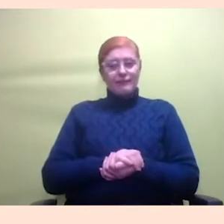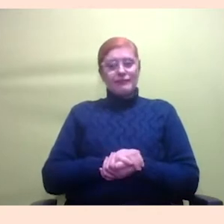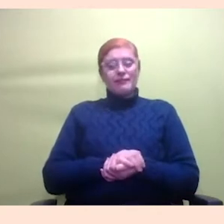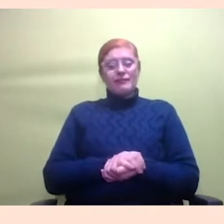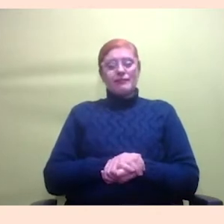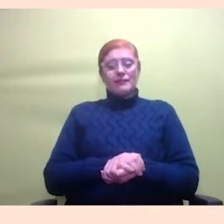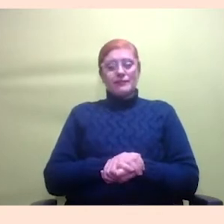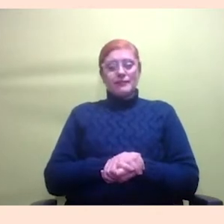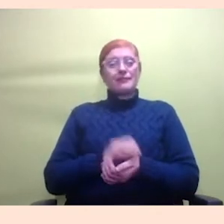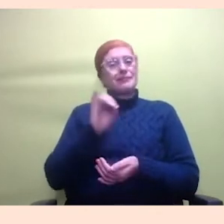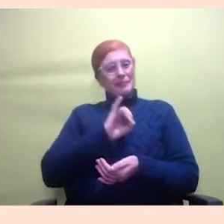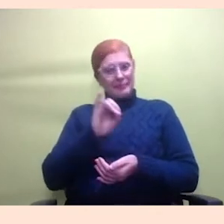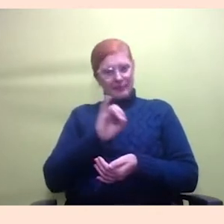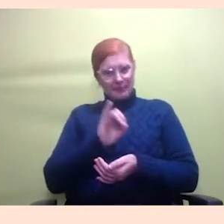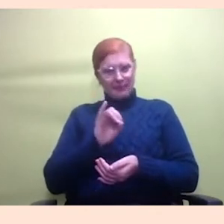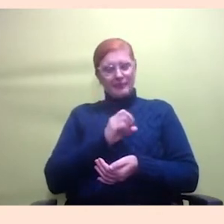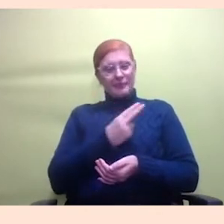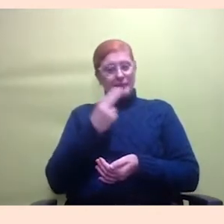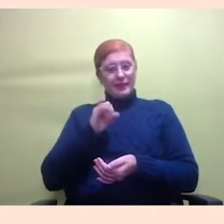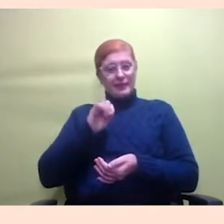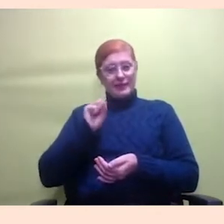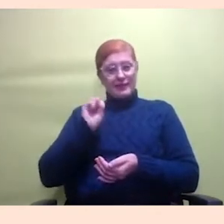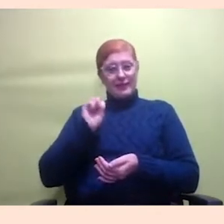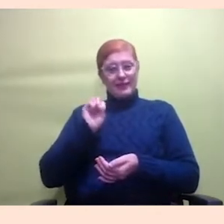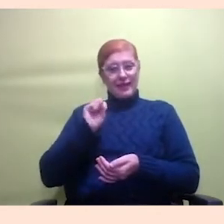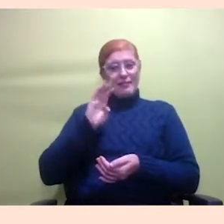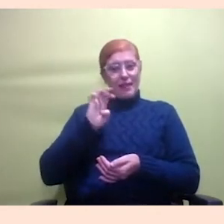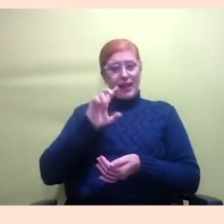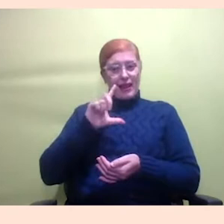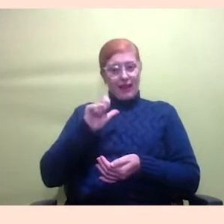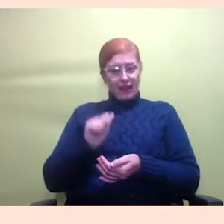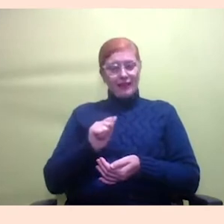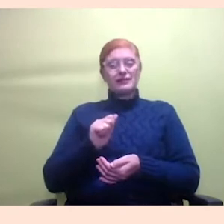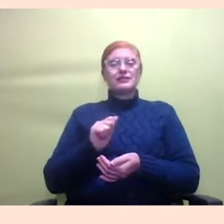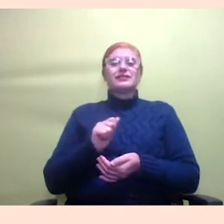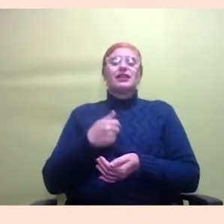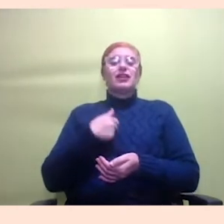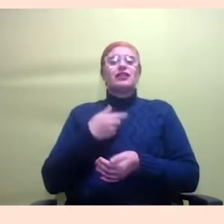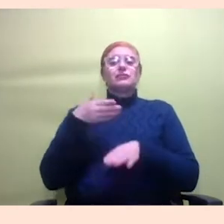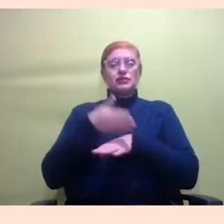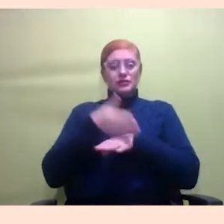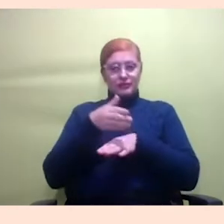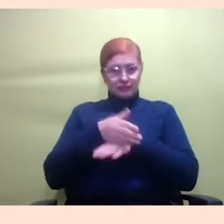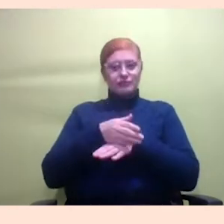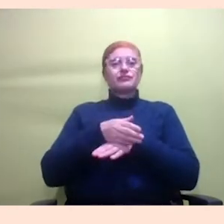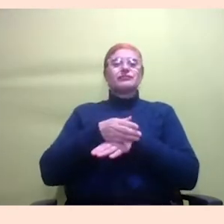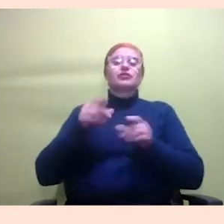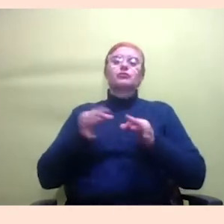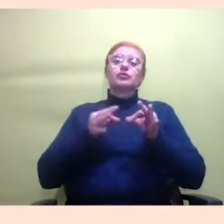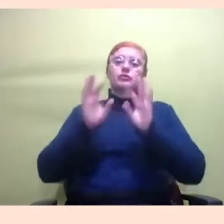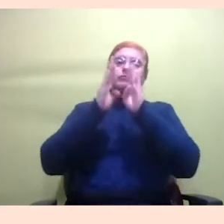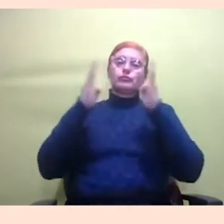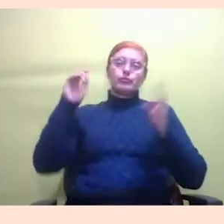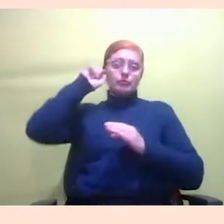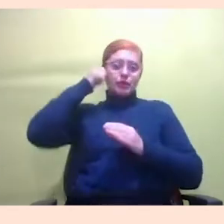Oi, gente, meu nome é Isabela, como a Carmen falou, eu faço parte do projeto Biblio Preta, a gente começou o